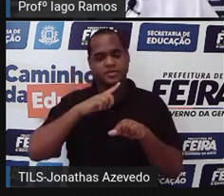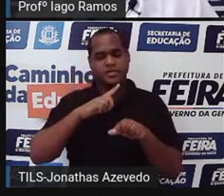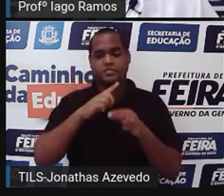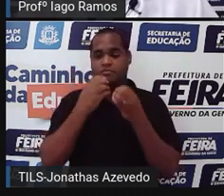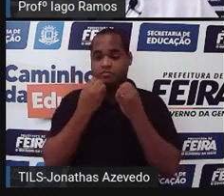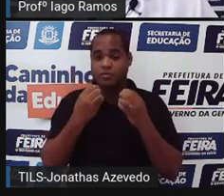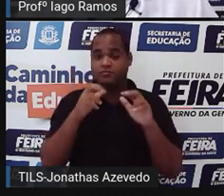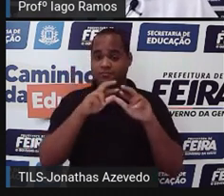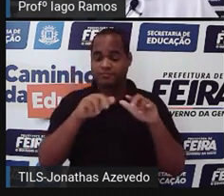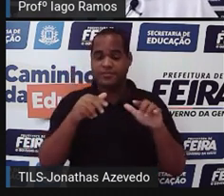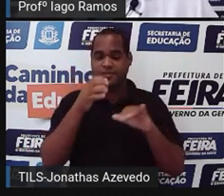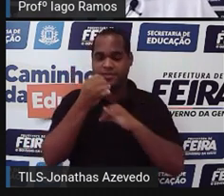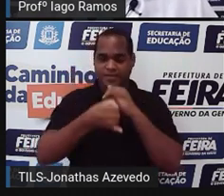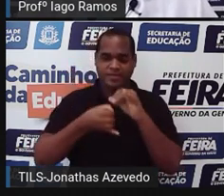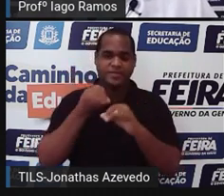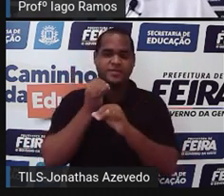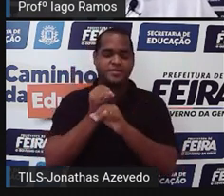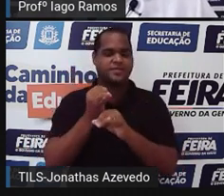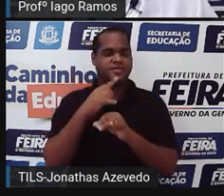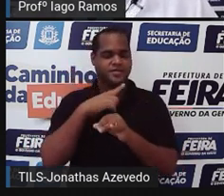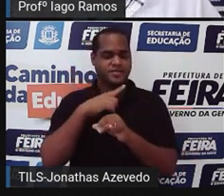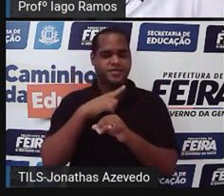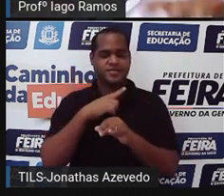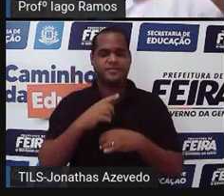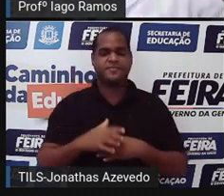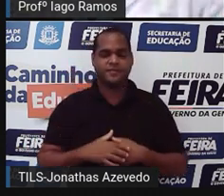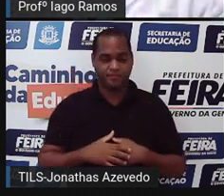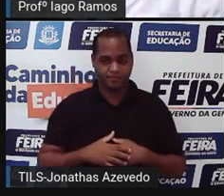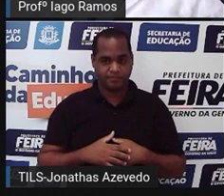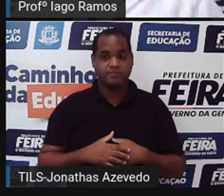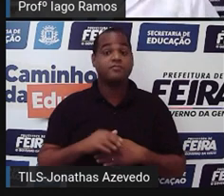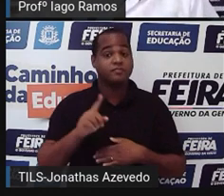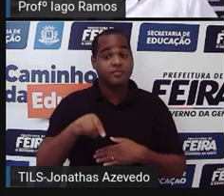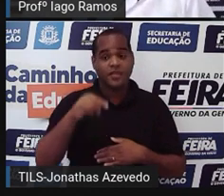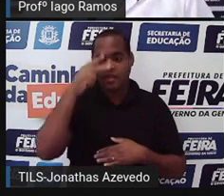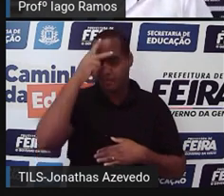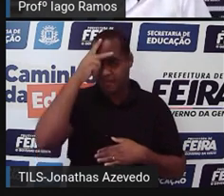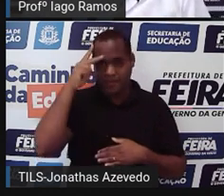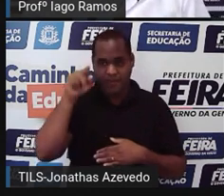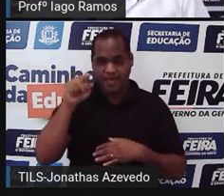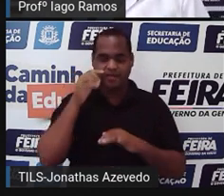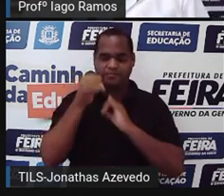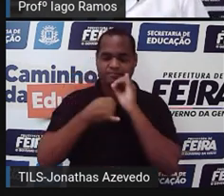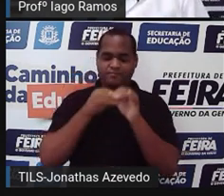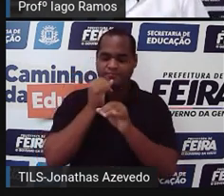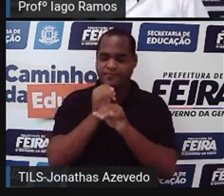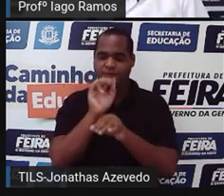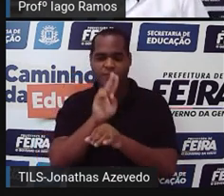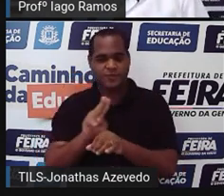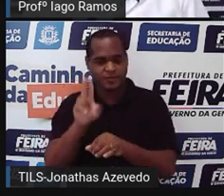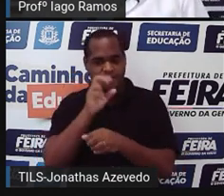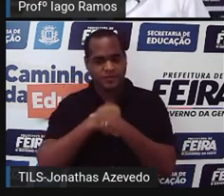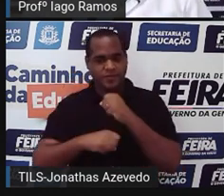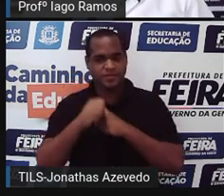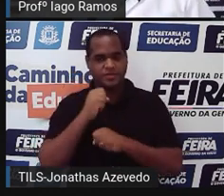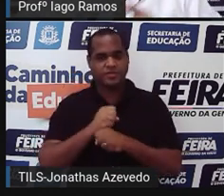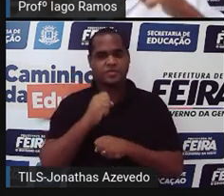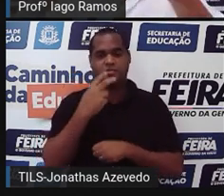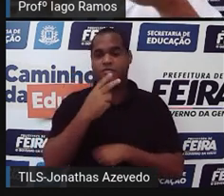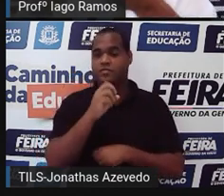acessar a internet. É tanto que das pessoas que usaram a internet em 2020,